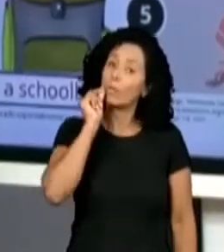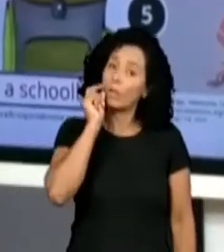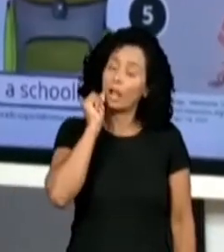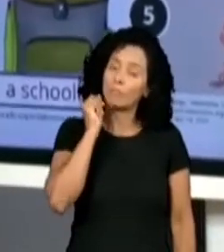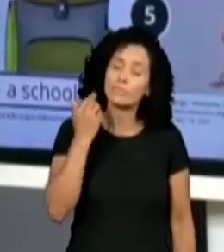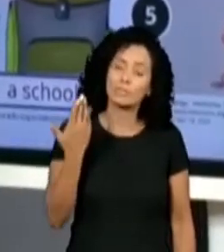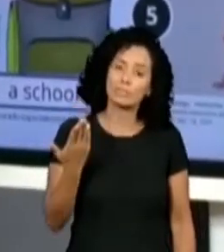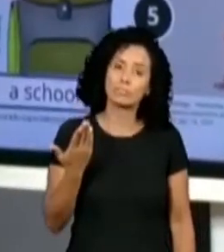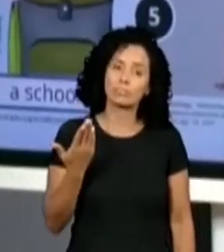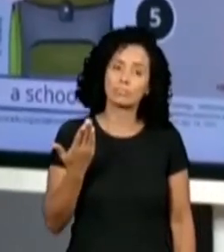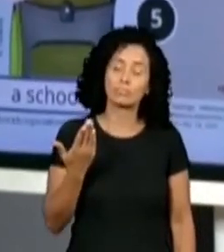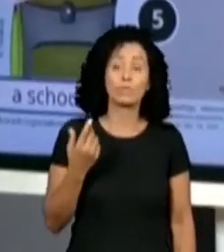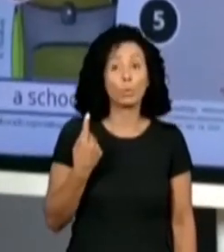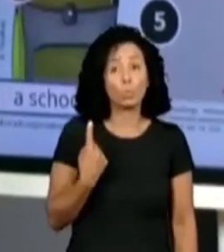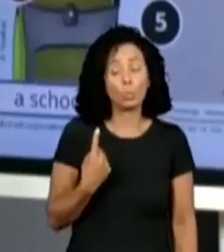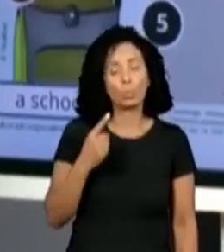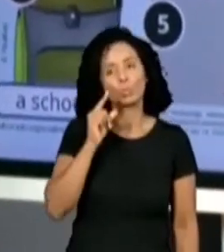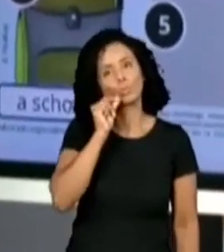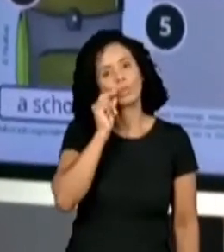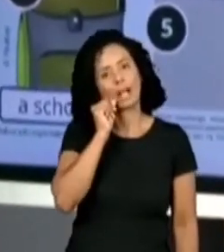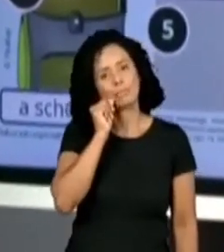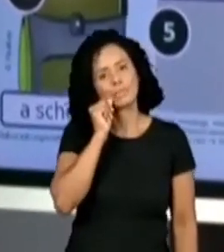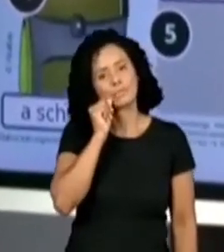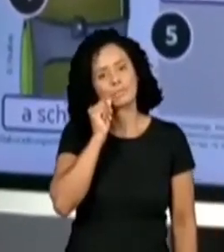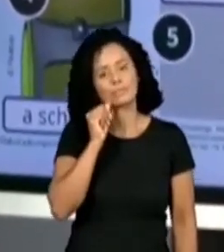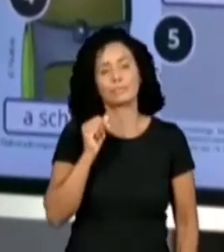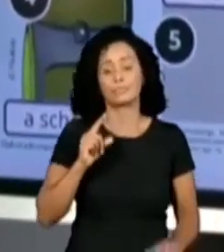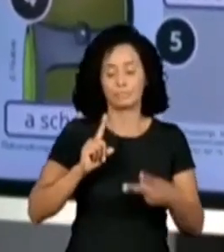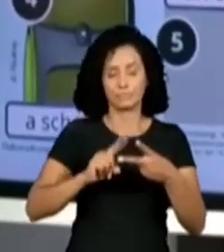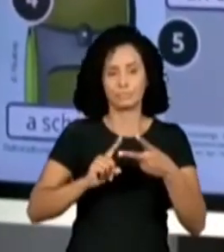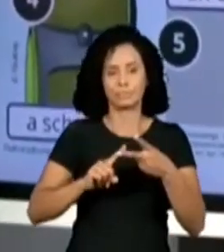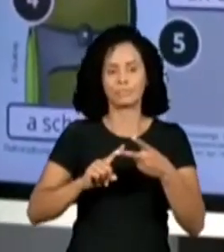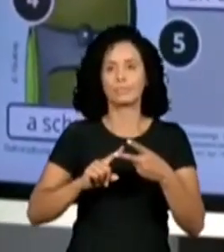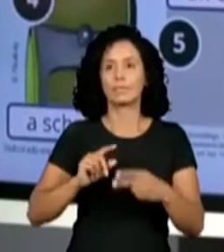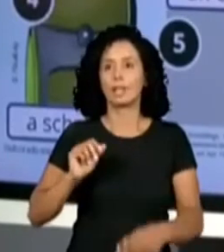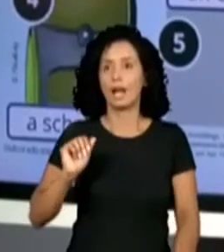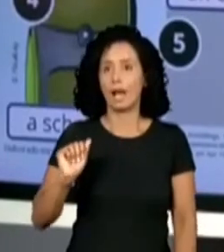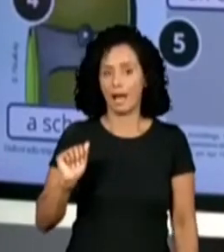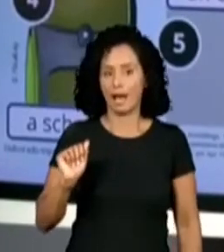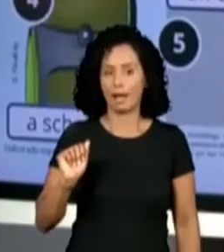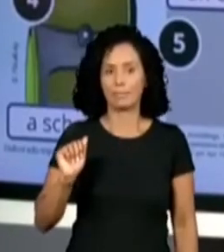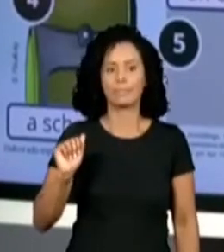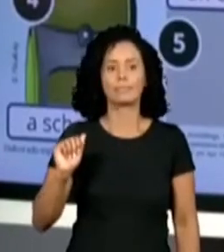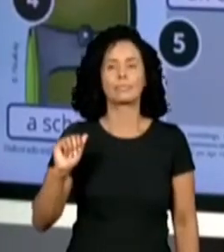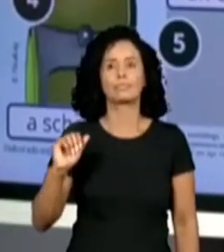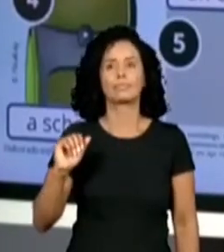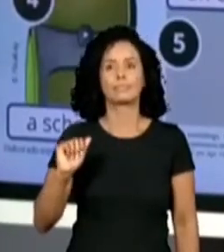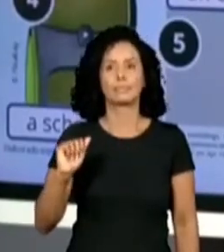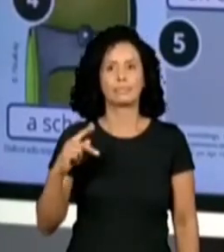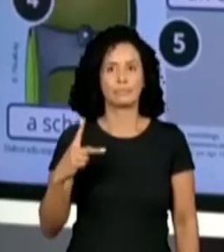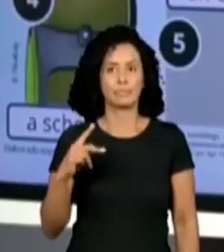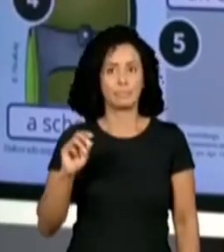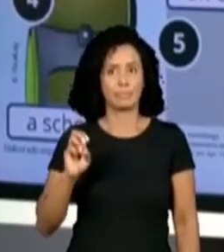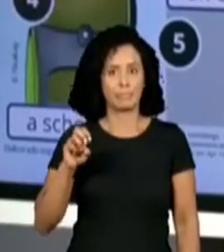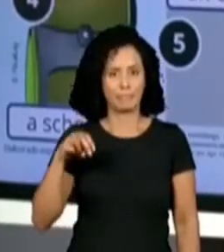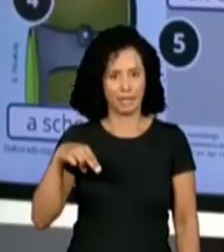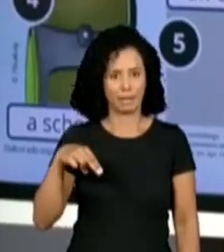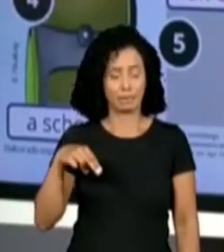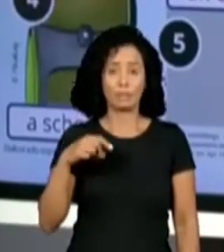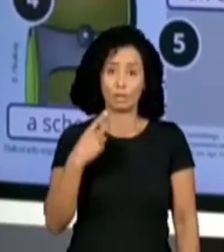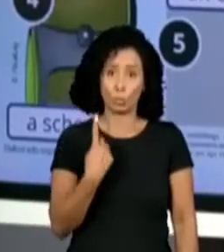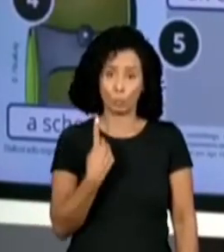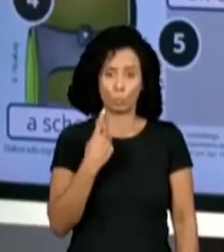Okay? Number two, a pen, a pen, uma caneta. Right? Number three,